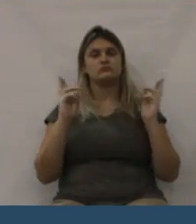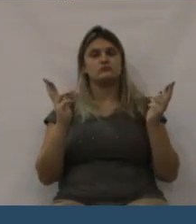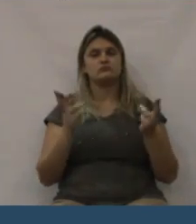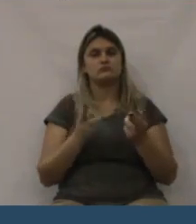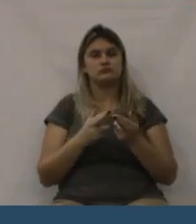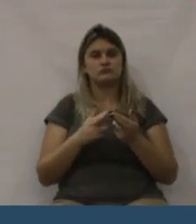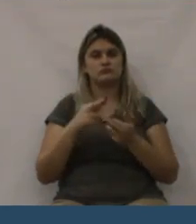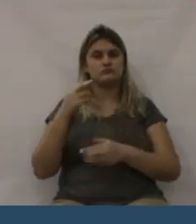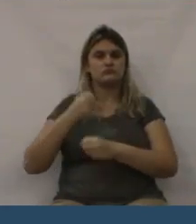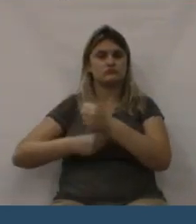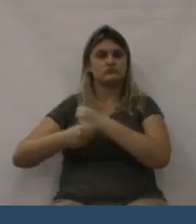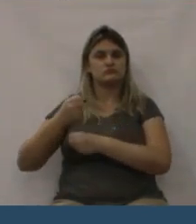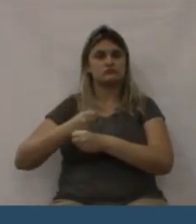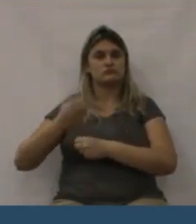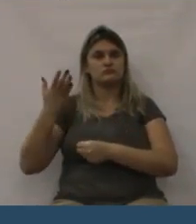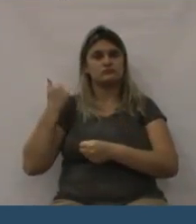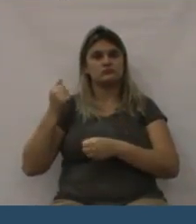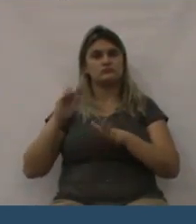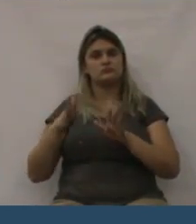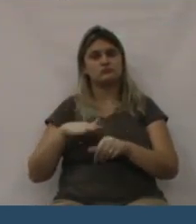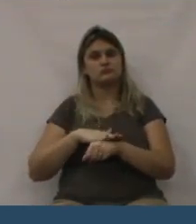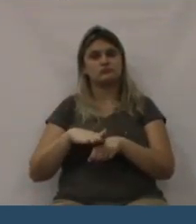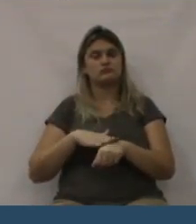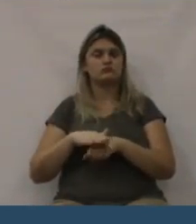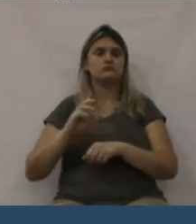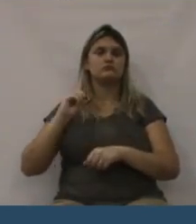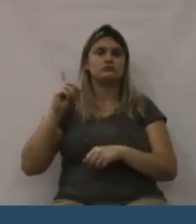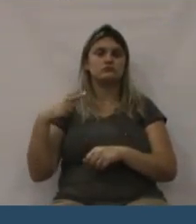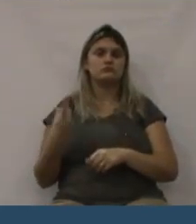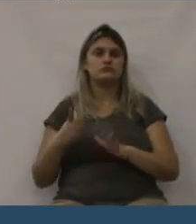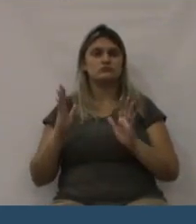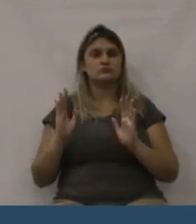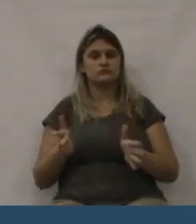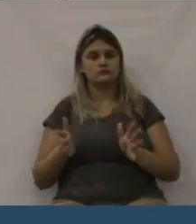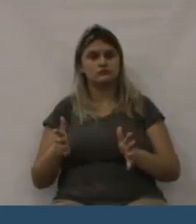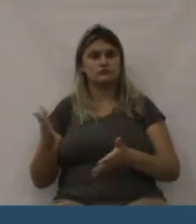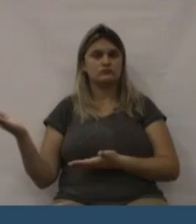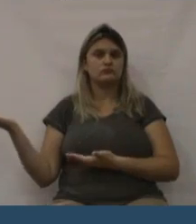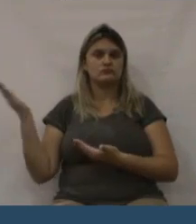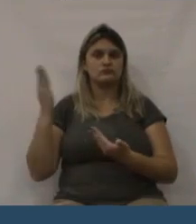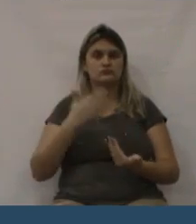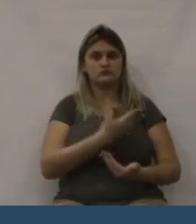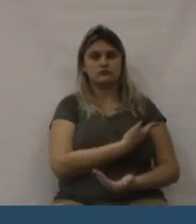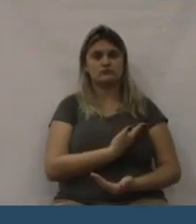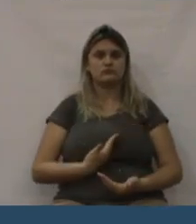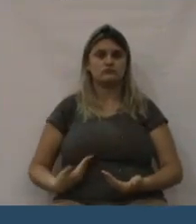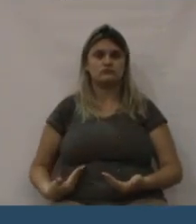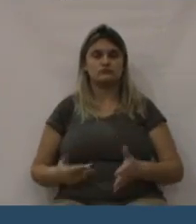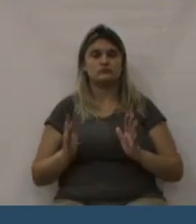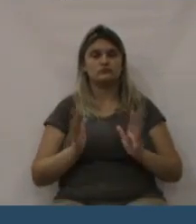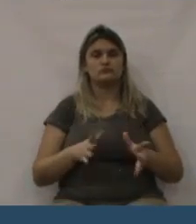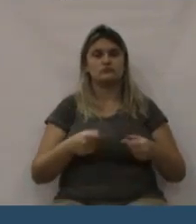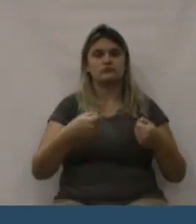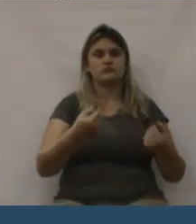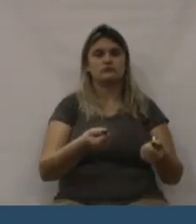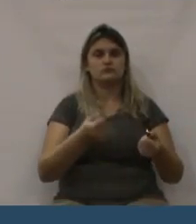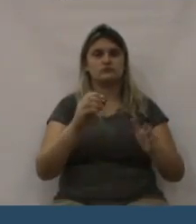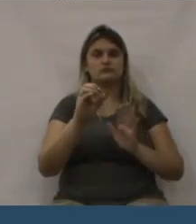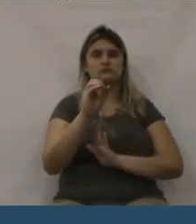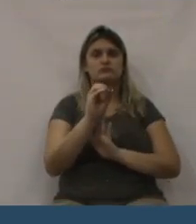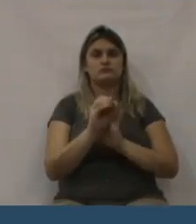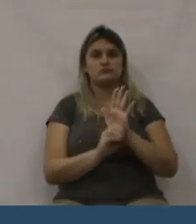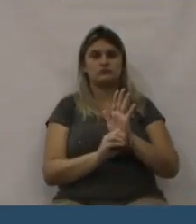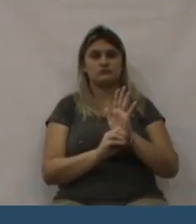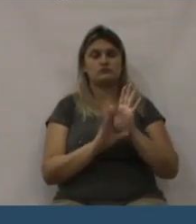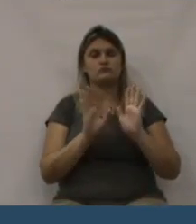alegria é grande. E esse trabalho da solicitação do ônibus é uma sensibilidade também